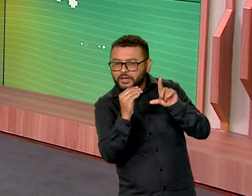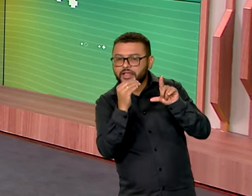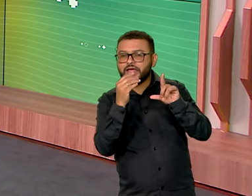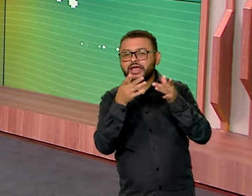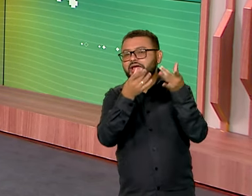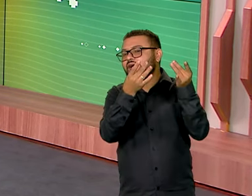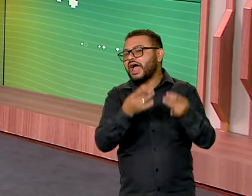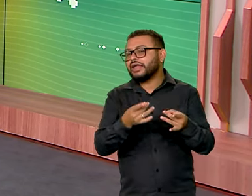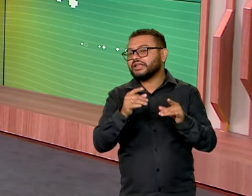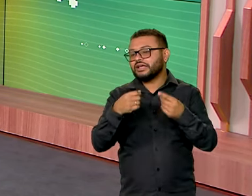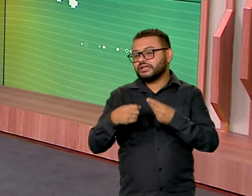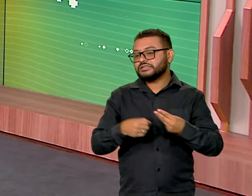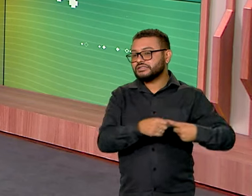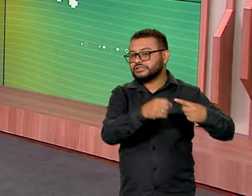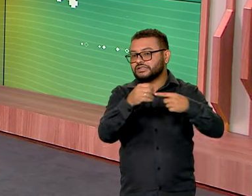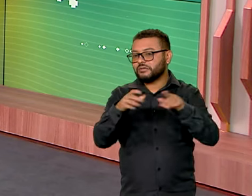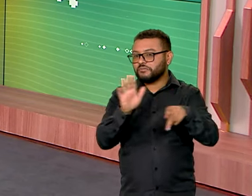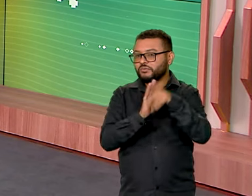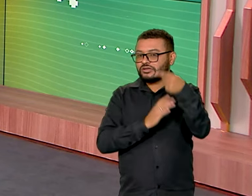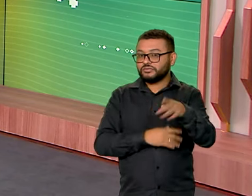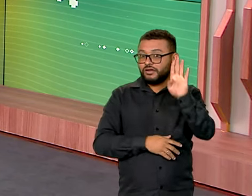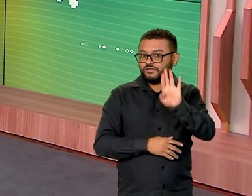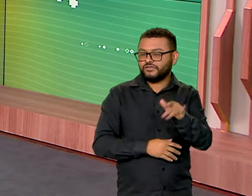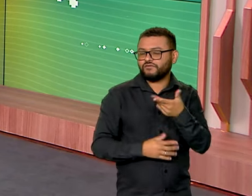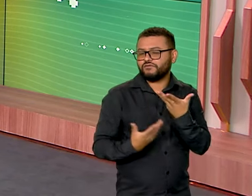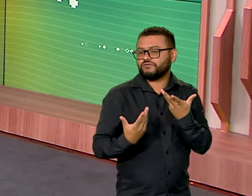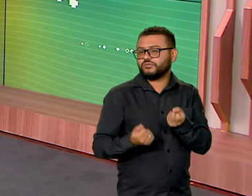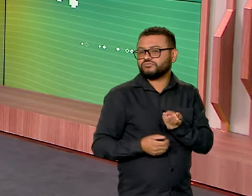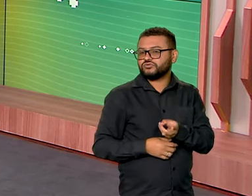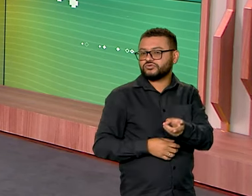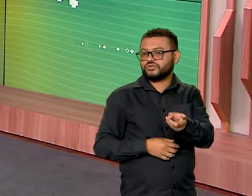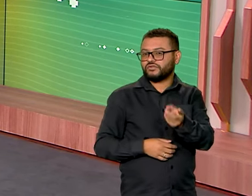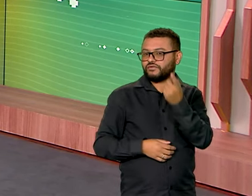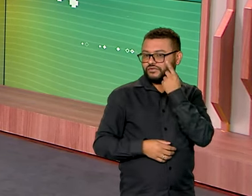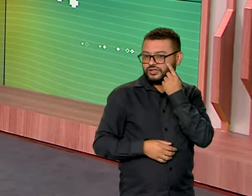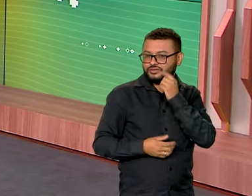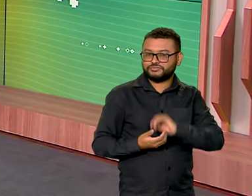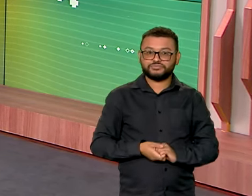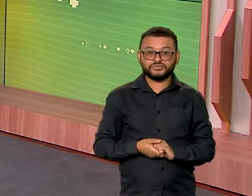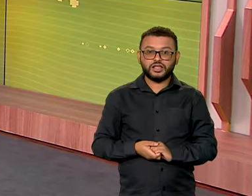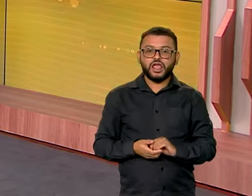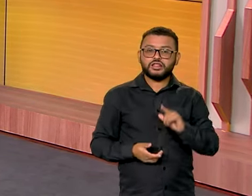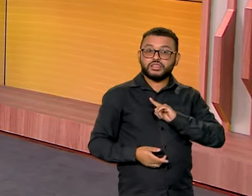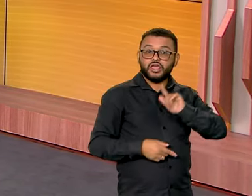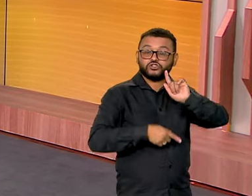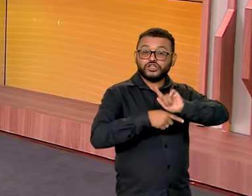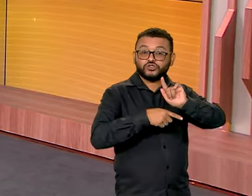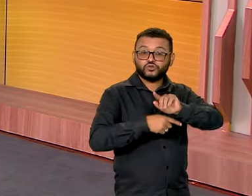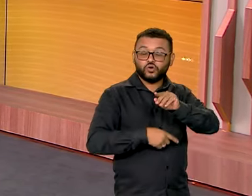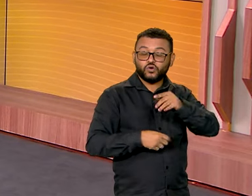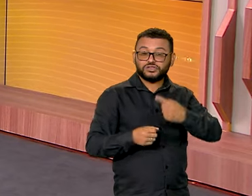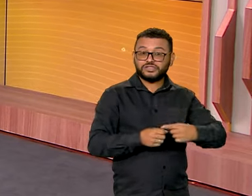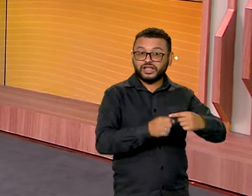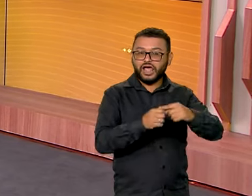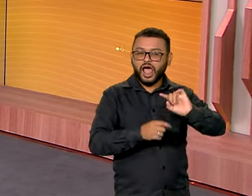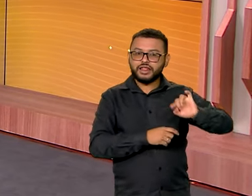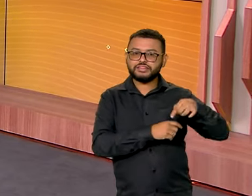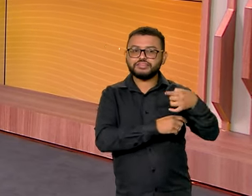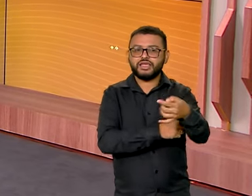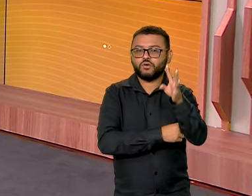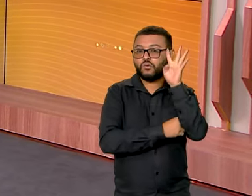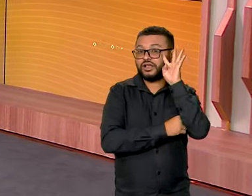de cada município brasileiro. Vamos seguir então com o Brasil em dia, porque gestores municipais têm até a próxima